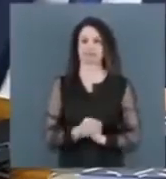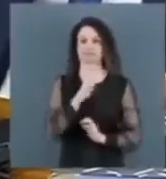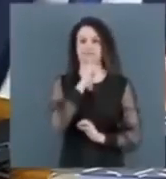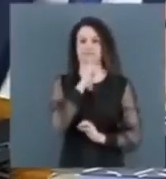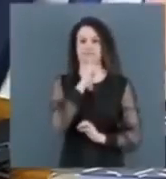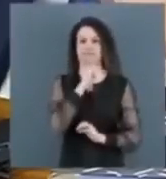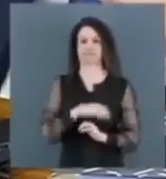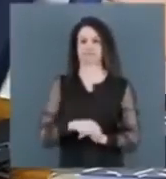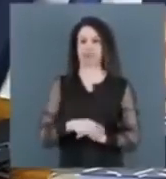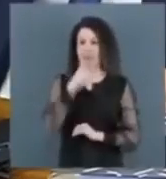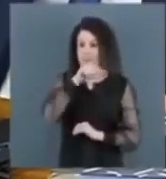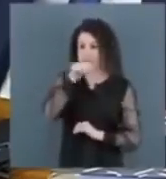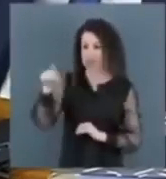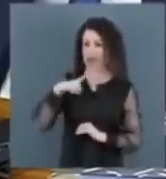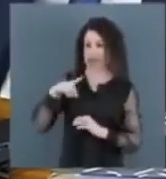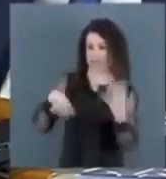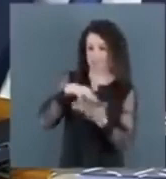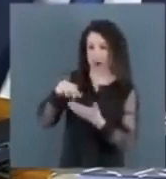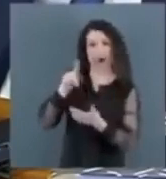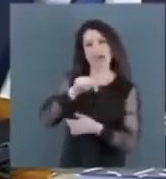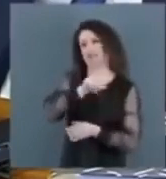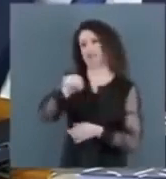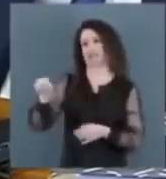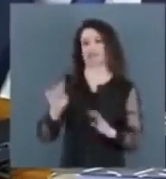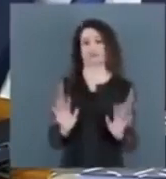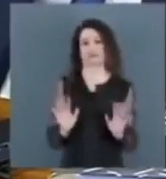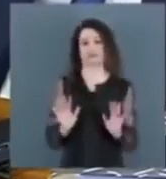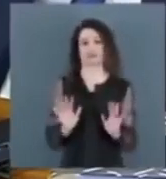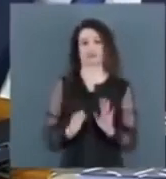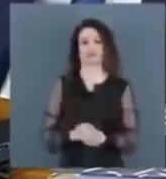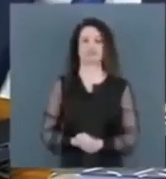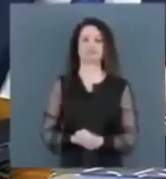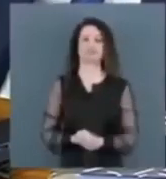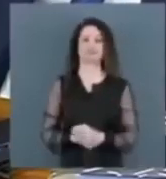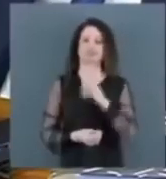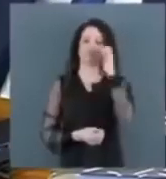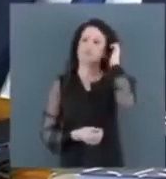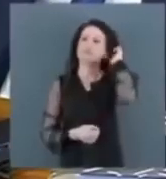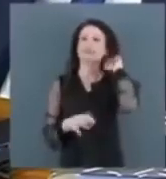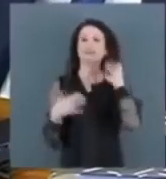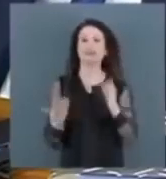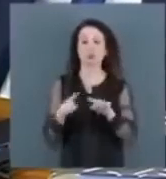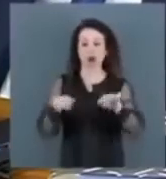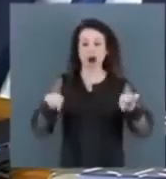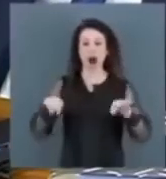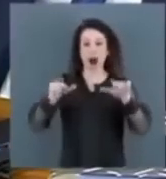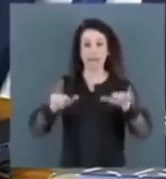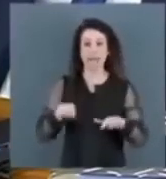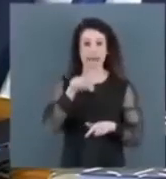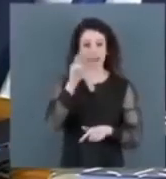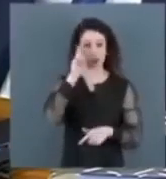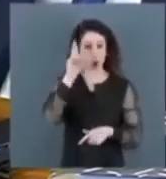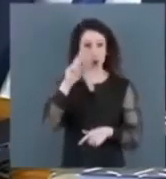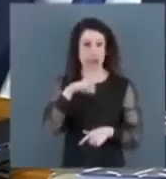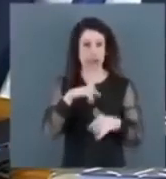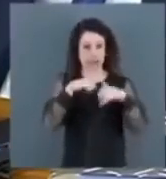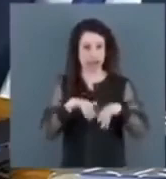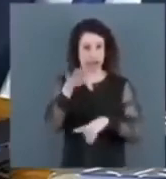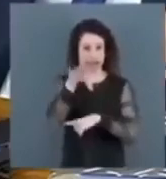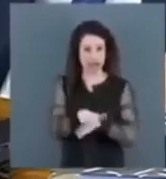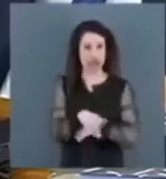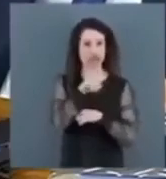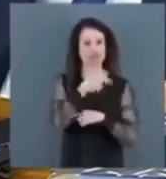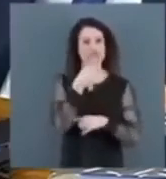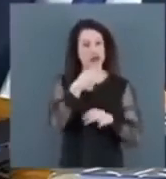Quem está querendo tumulto aqui são vocês. Vamos lá. Então, no gabinete que o senhor teve à tarde, seu gabinete, você